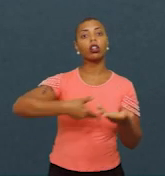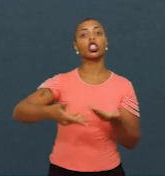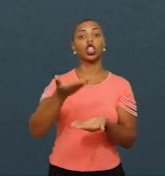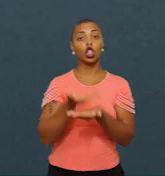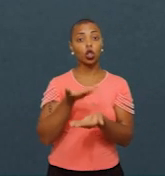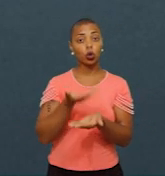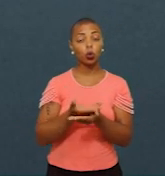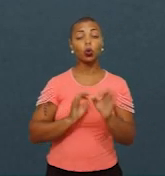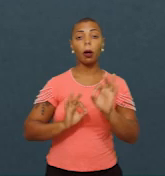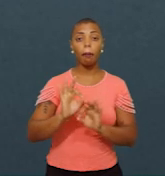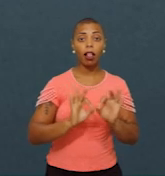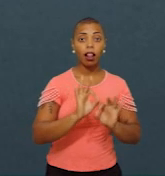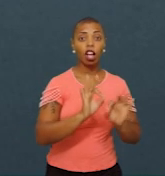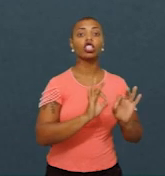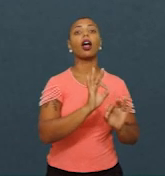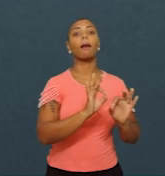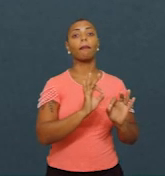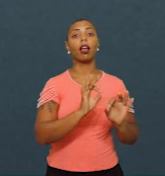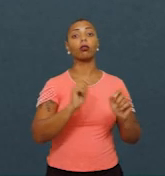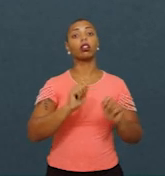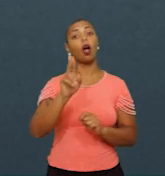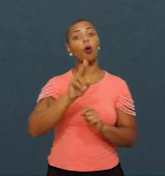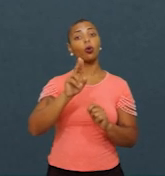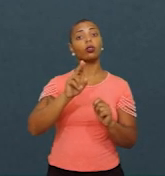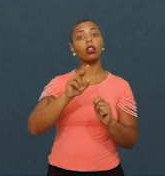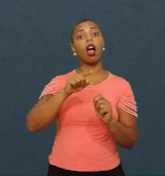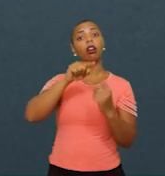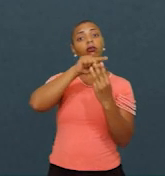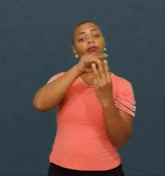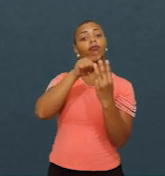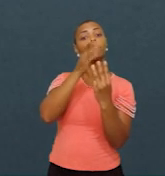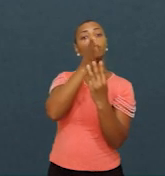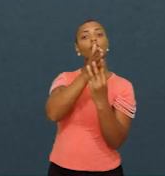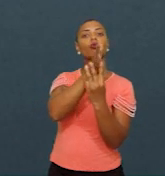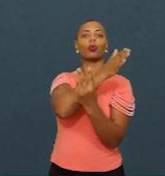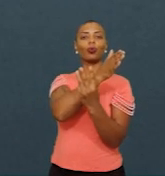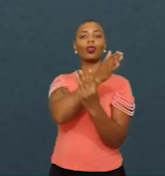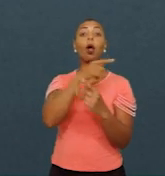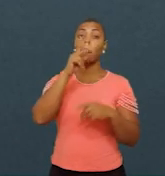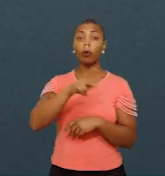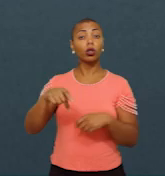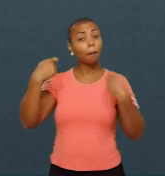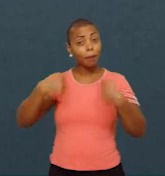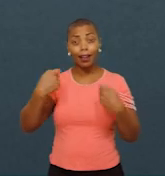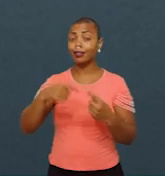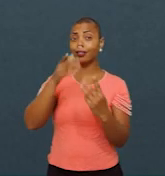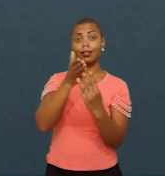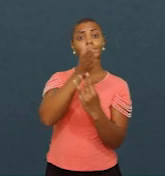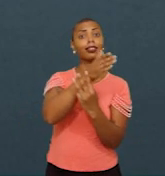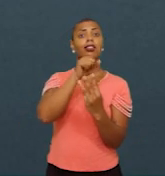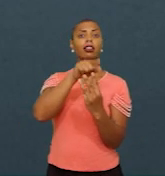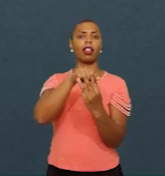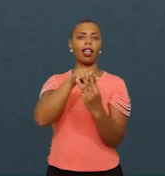planejamento, usando esse um terço. O professor precisa desse um terço, e não para,